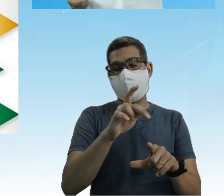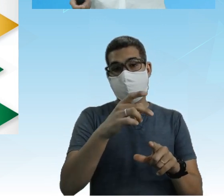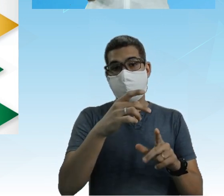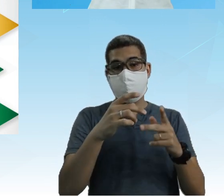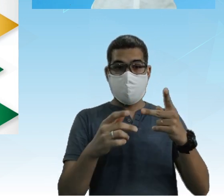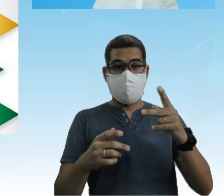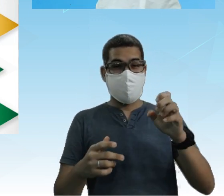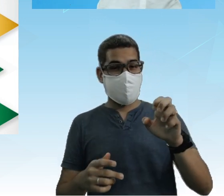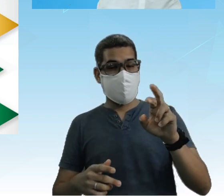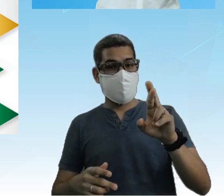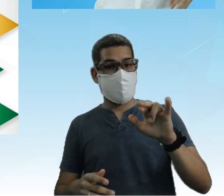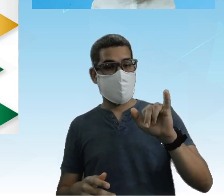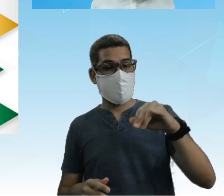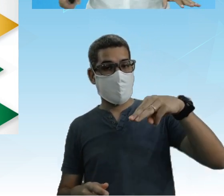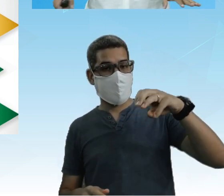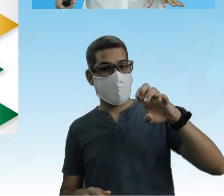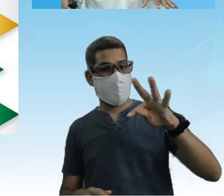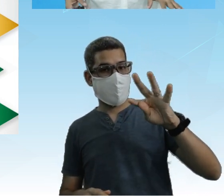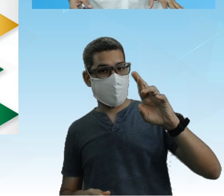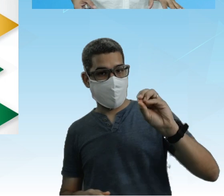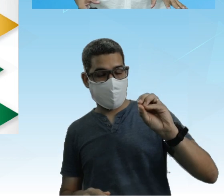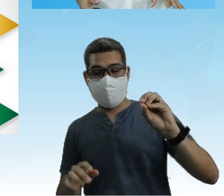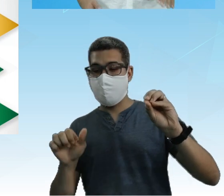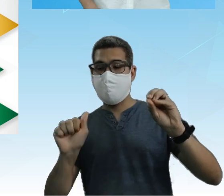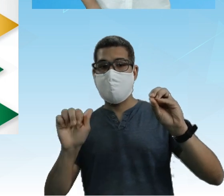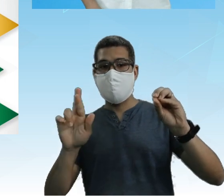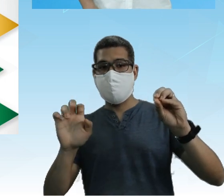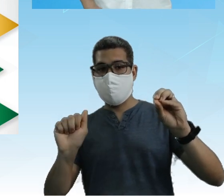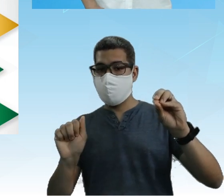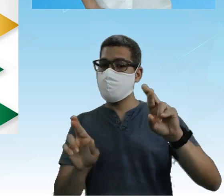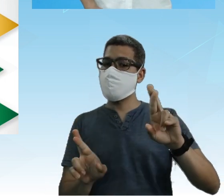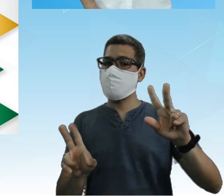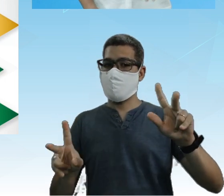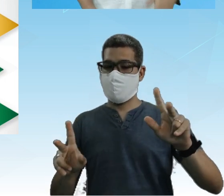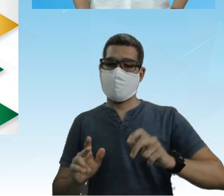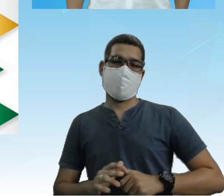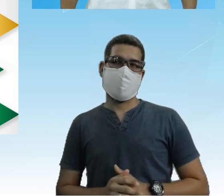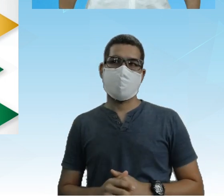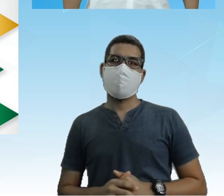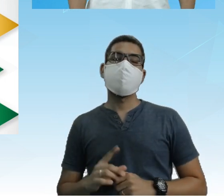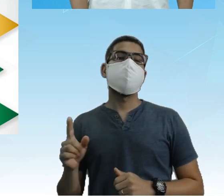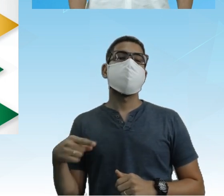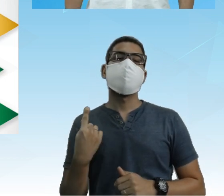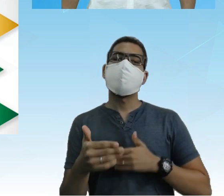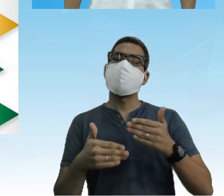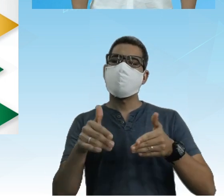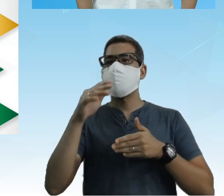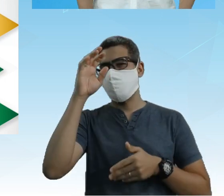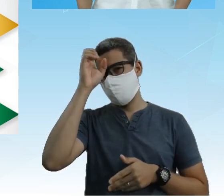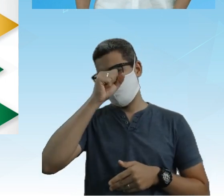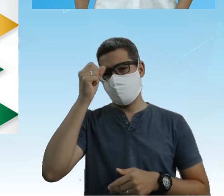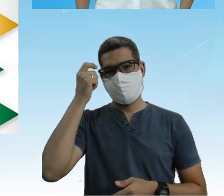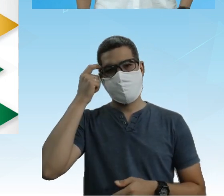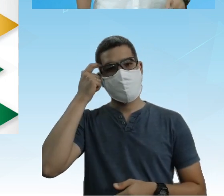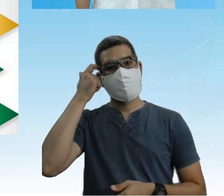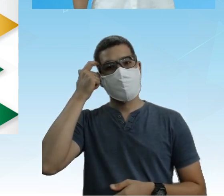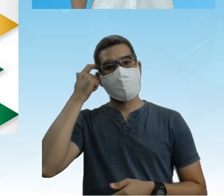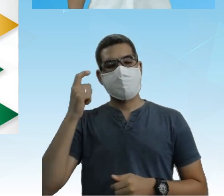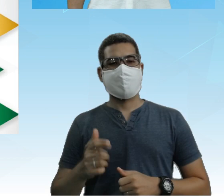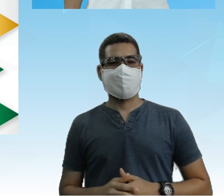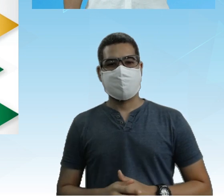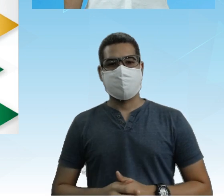coisa Com área É outra completamente diferente A gente vai aprender isso depois Lá em grandeza e medidas Tá bom? Vem comigo, ó